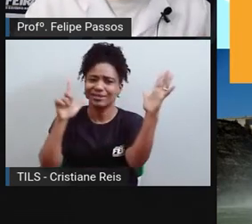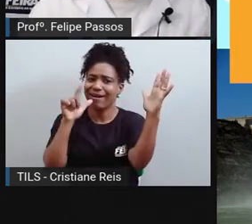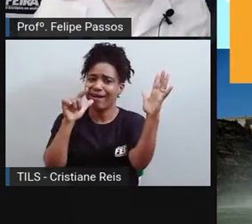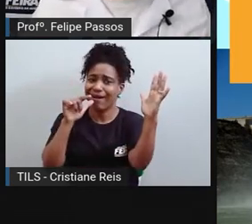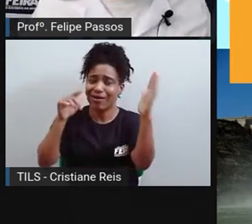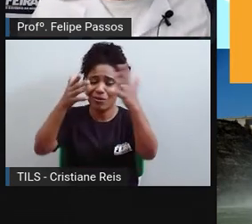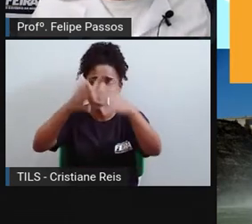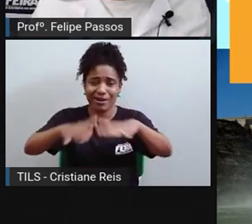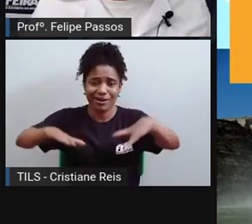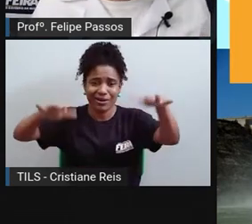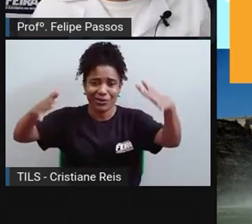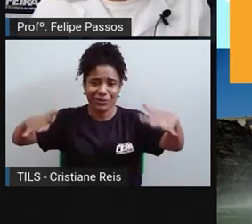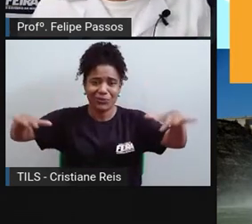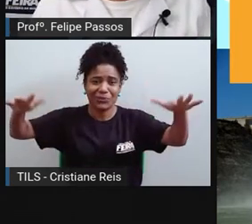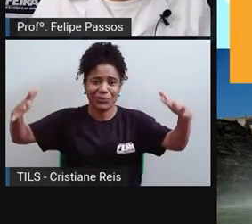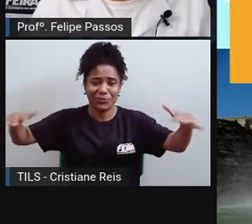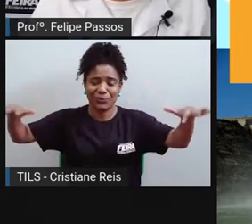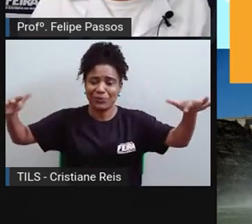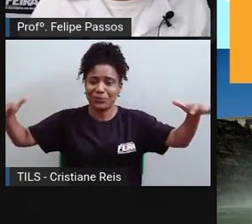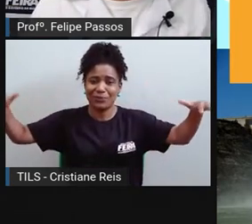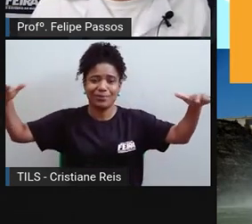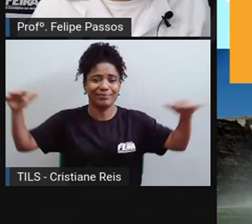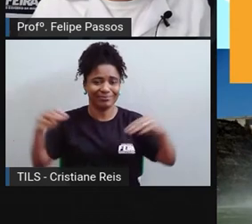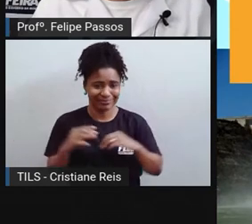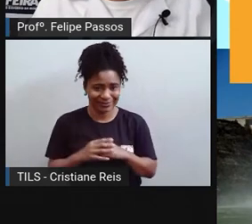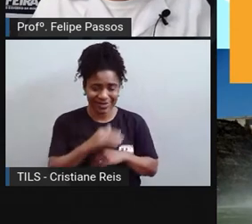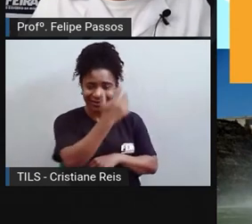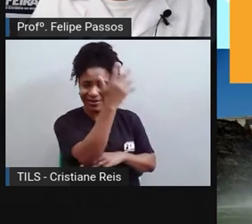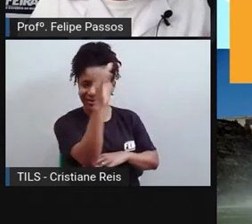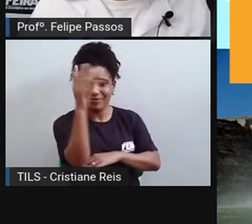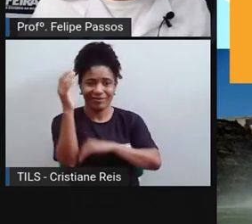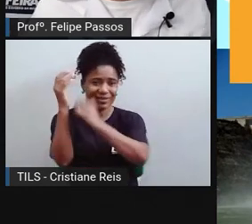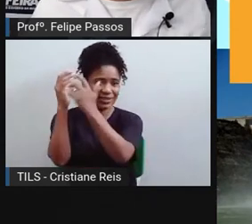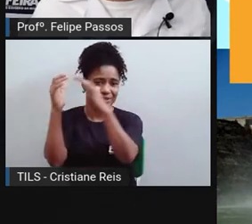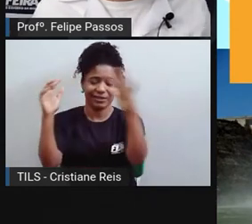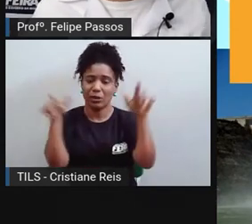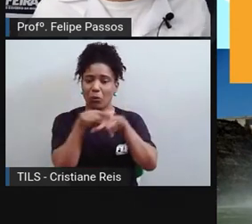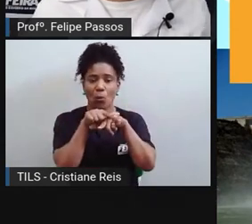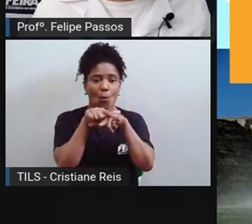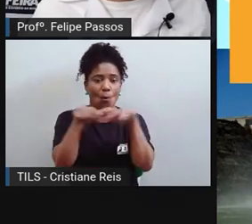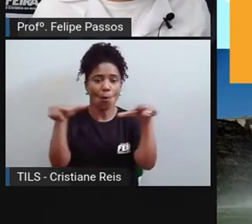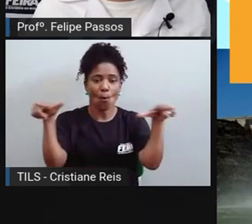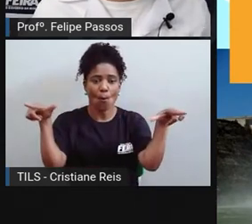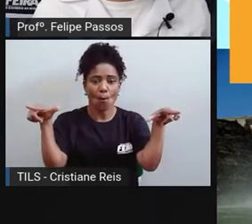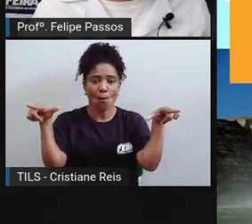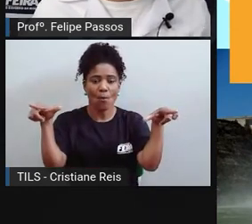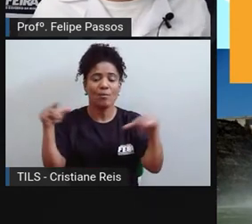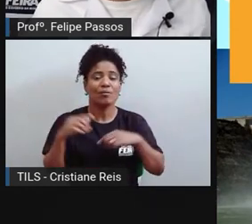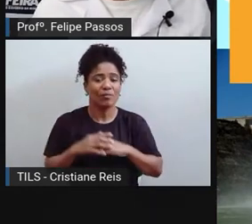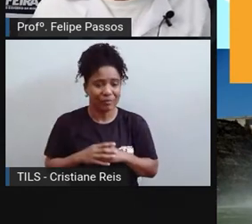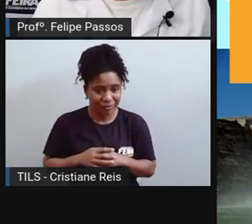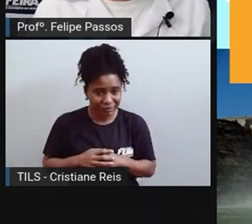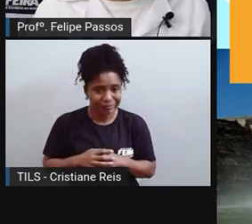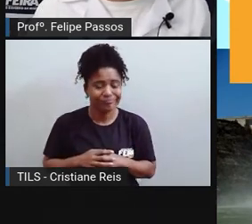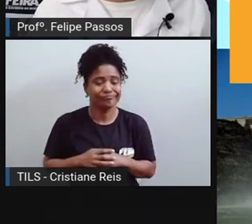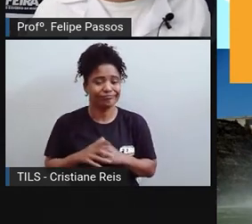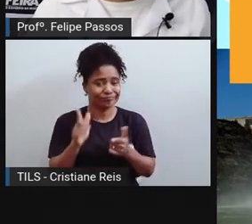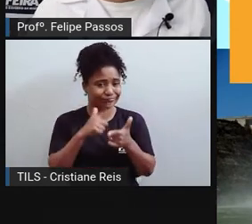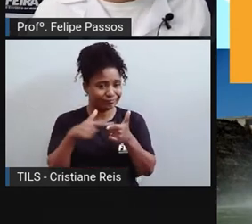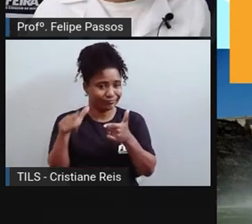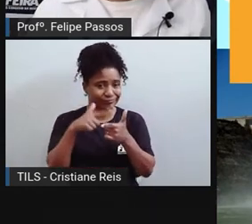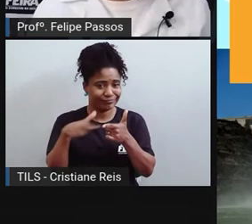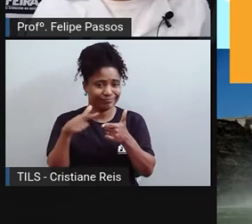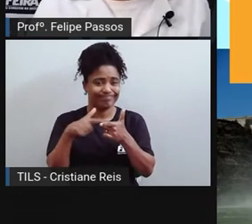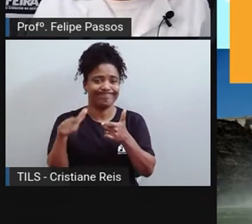aquela vegetação existia ali, existia um verdadeiro ecossistema relacionado àquela vegetação e isso tudo vai ser